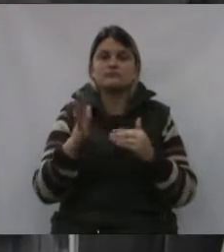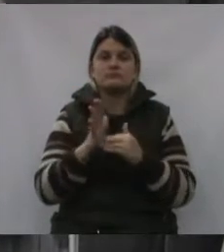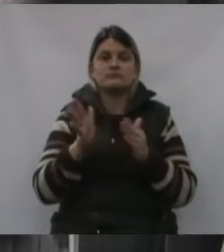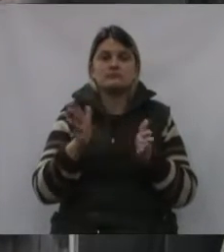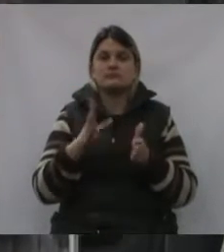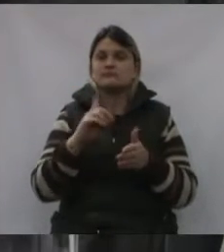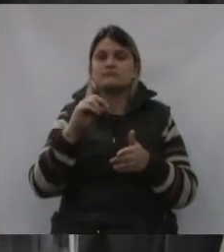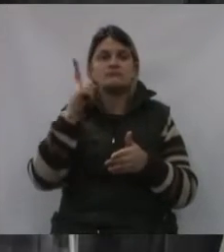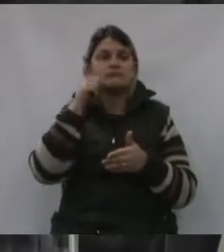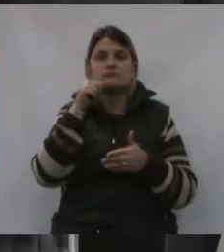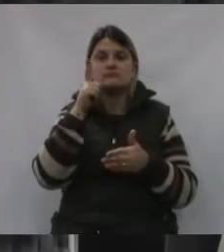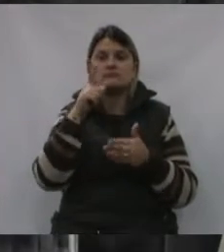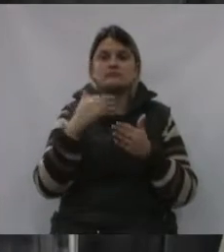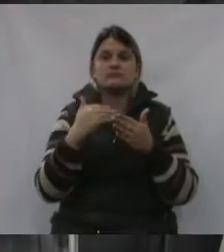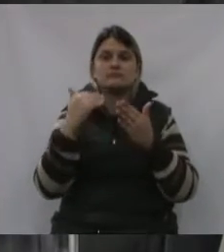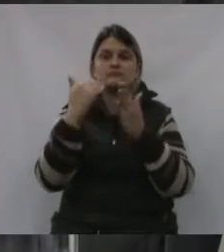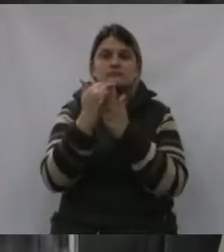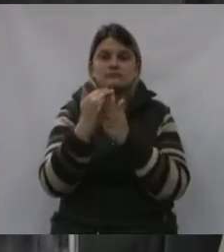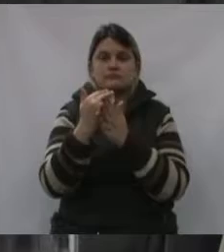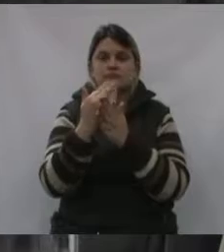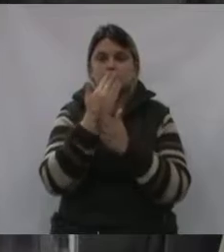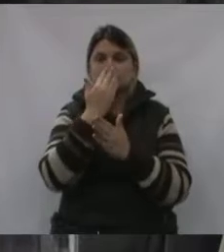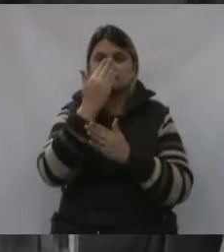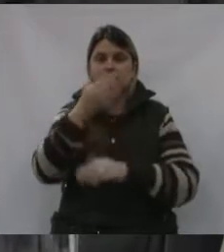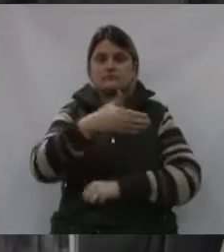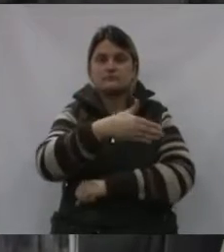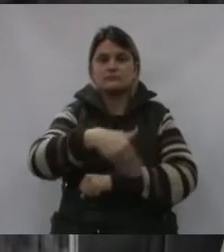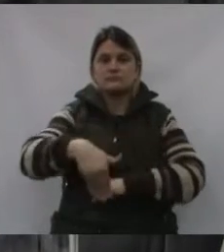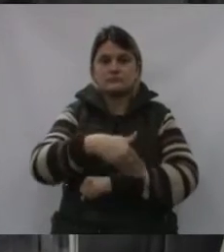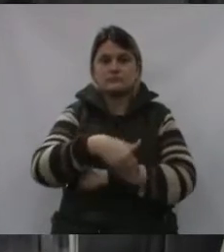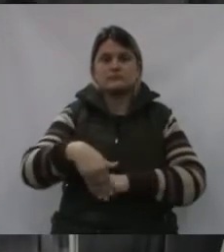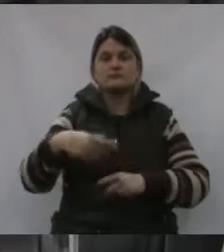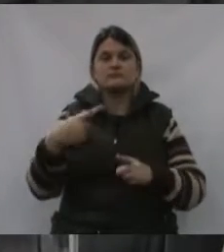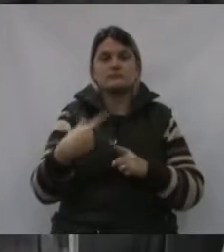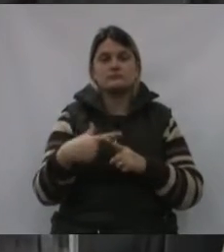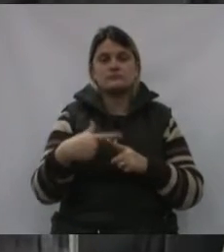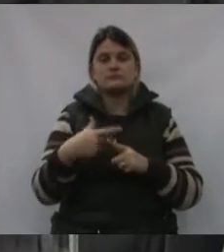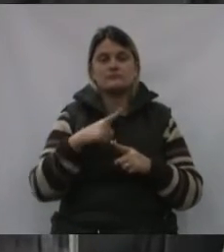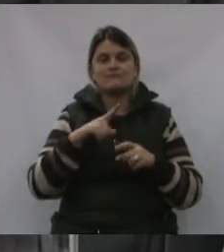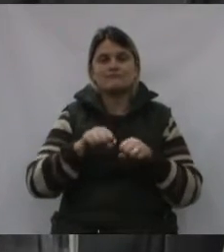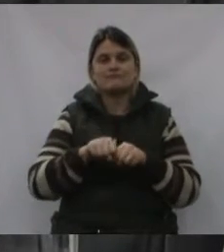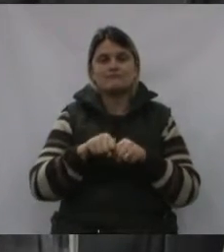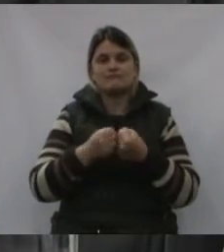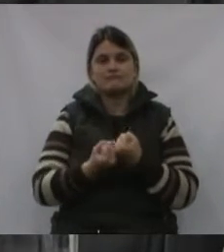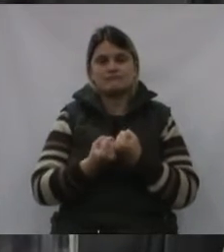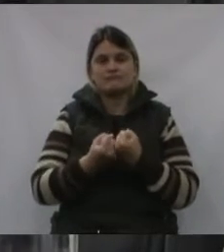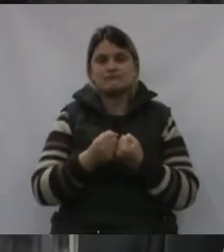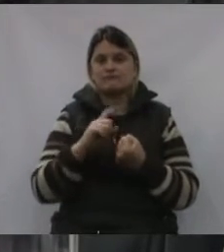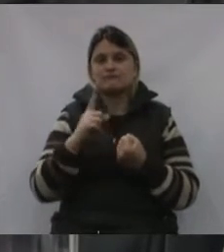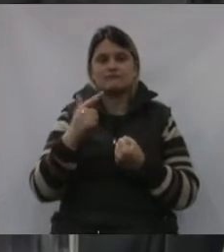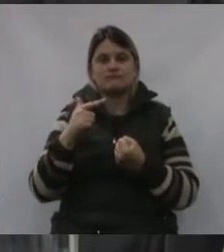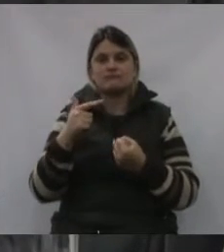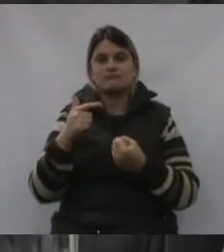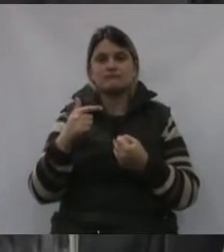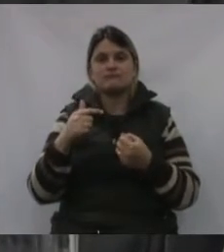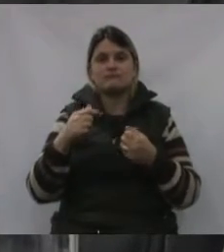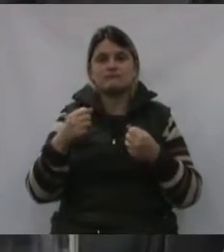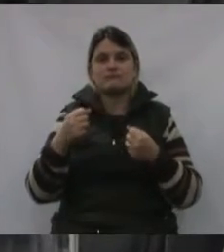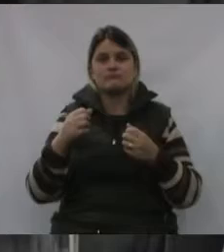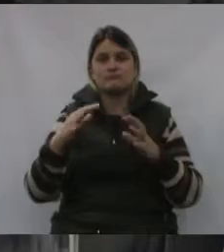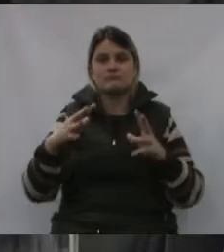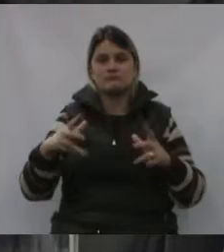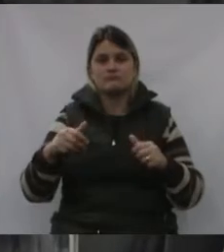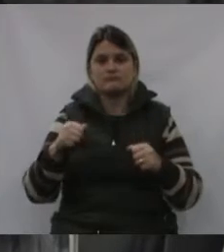consegue passar pela frente, naquela rua, porque está detonada, não passa nem tatu de chuteira lá.